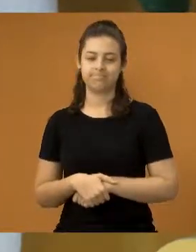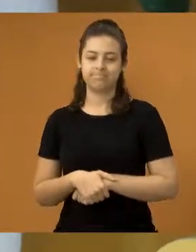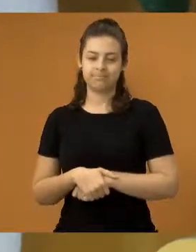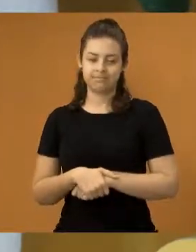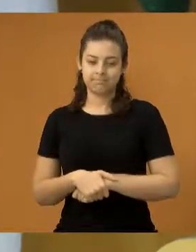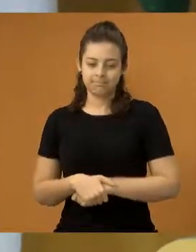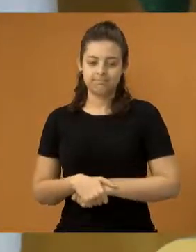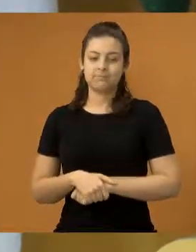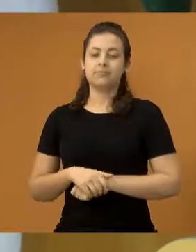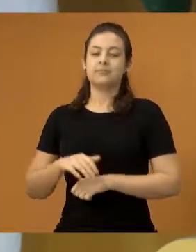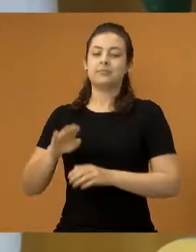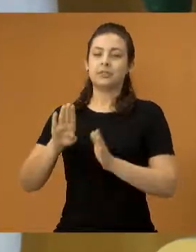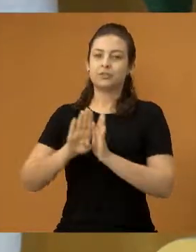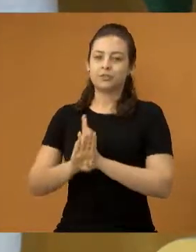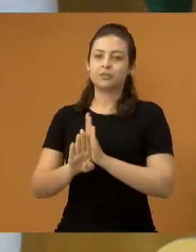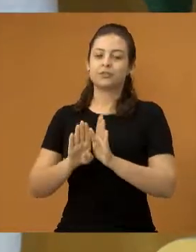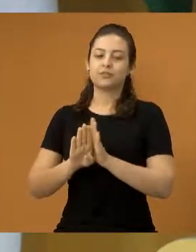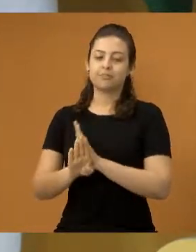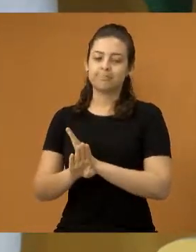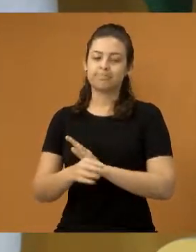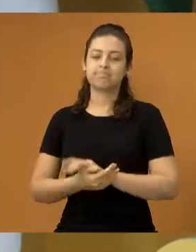E até removidas, não é, Abner?